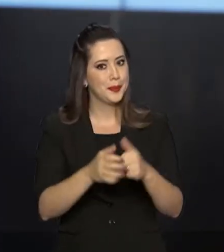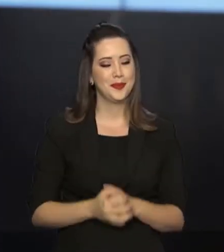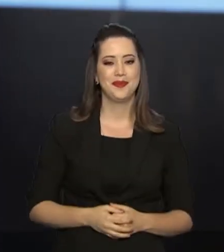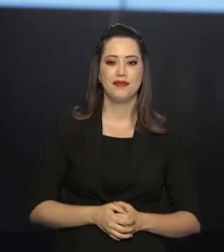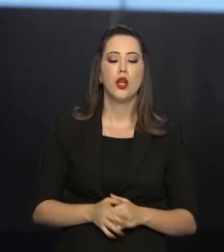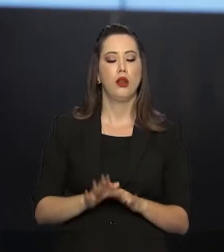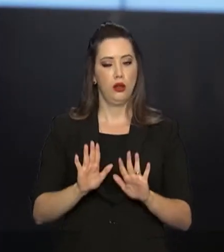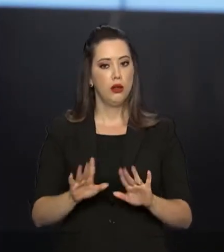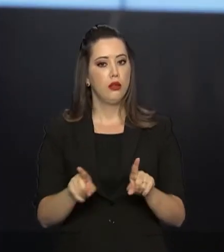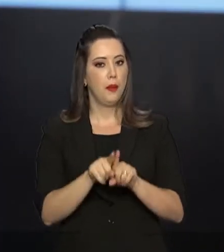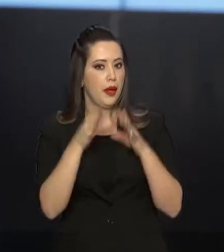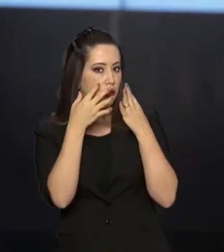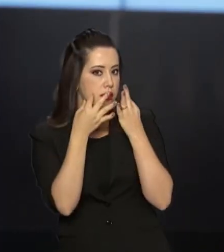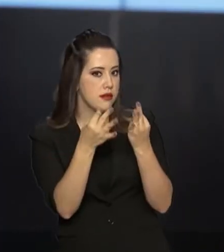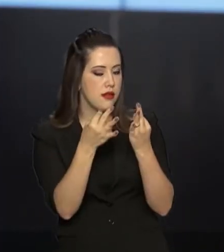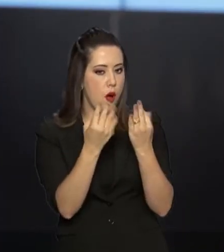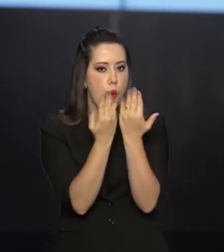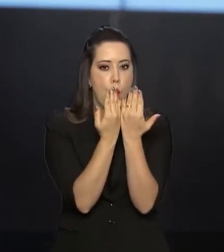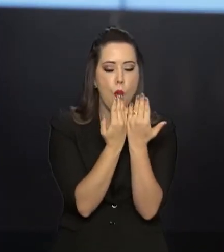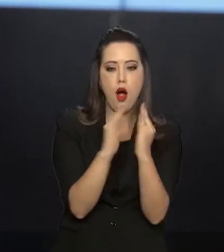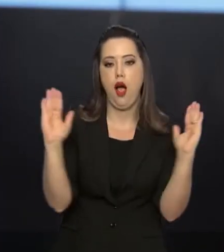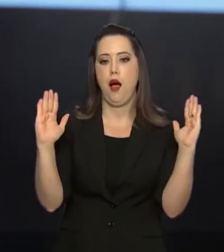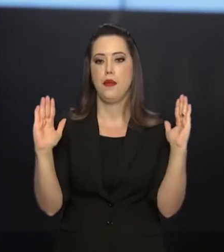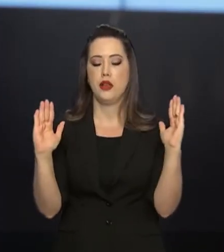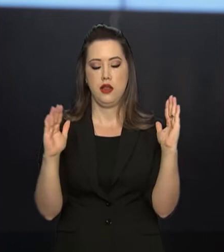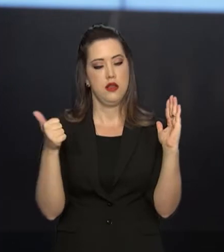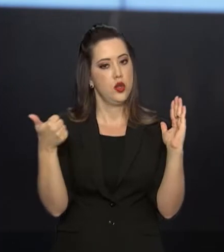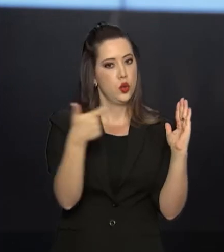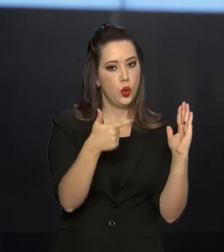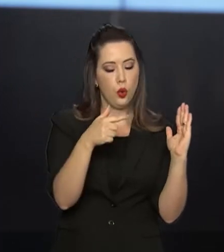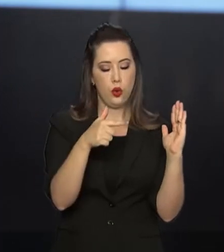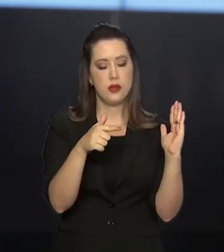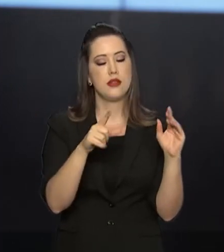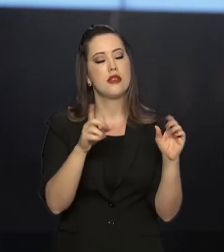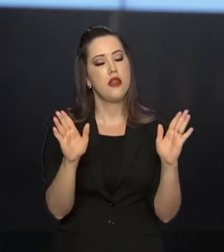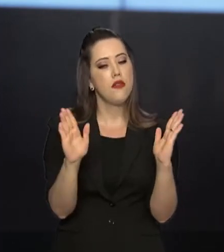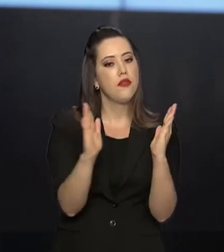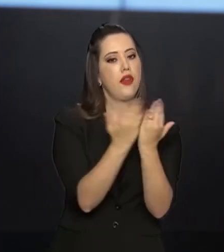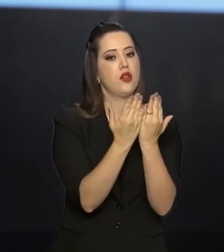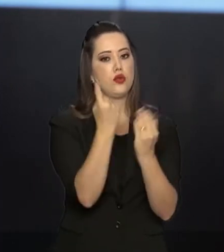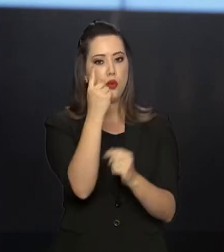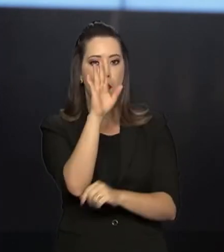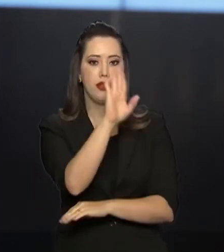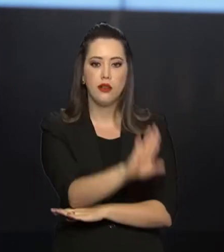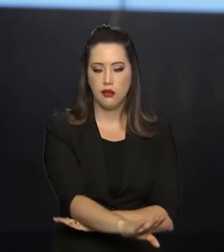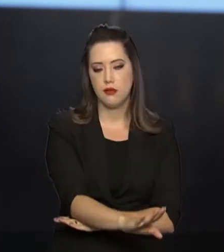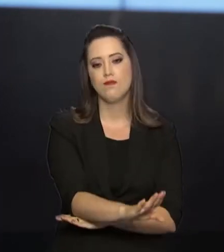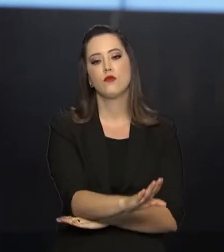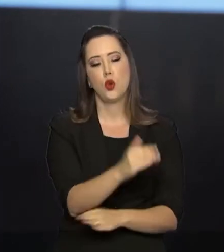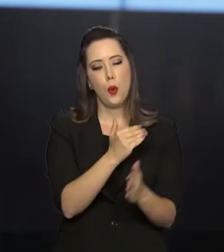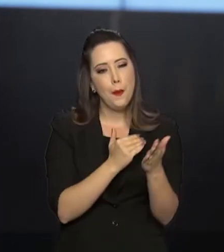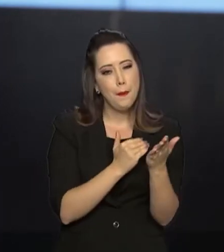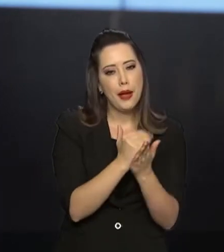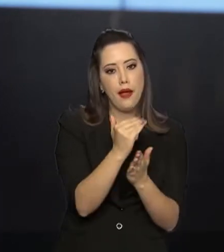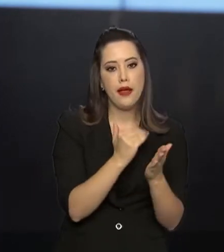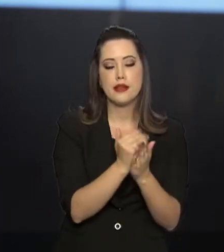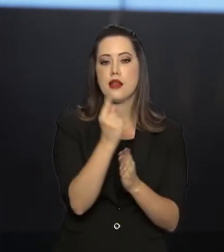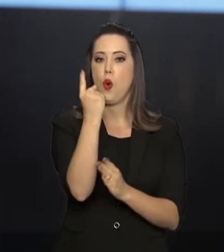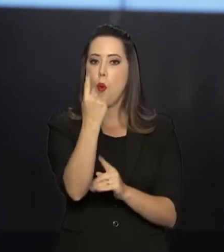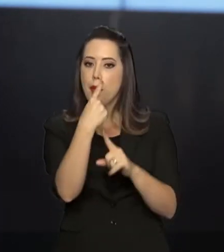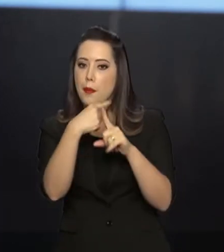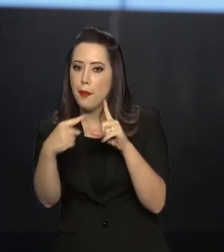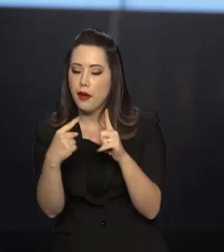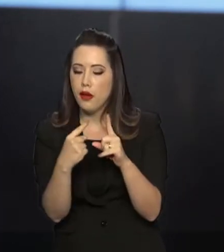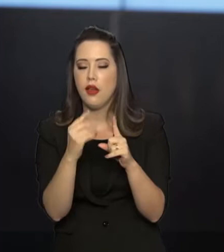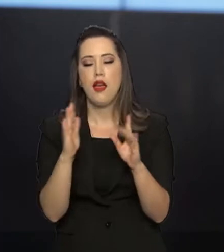E fique atento. Os portões abrem meio-dia e fecham às 13 horas. As provas começam às 13h30 e